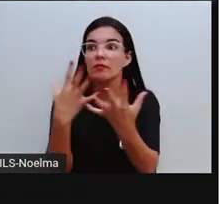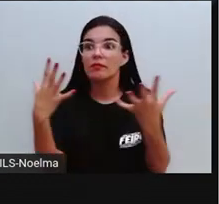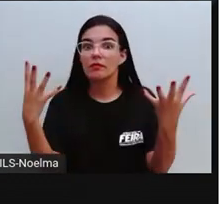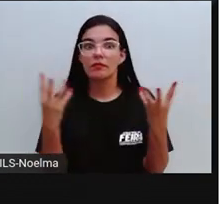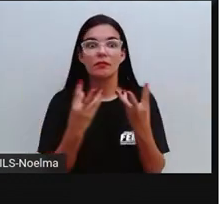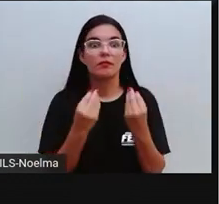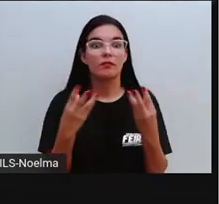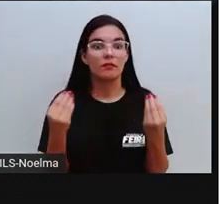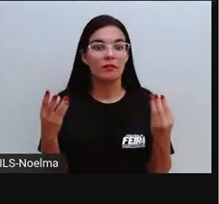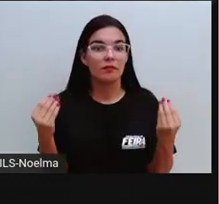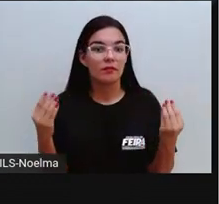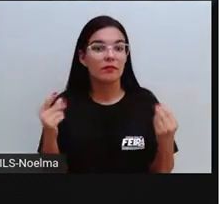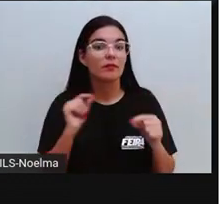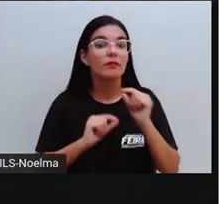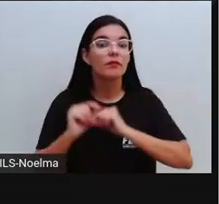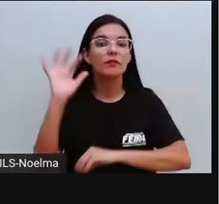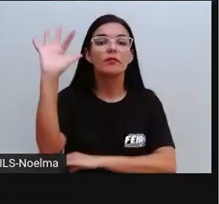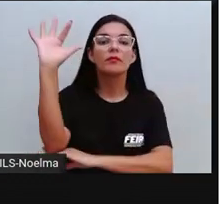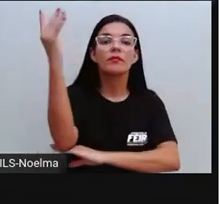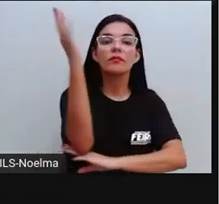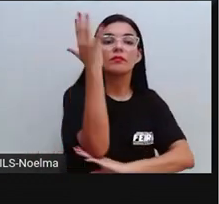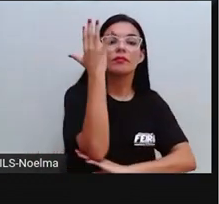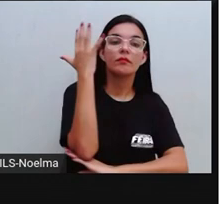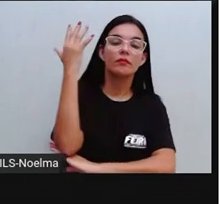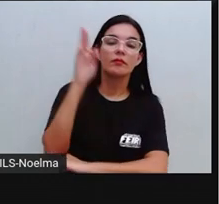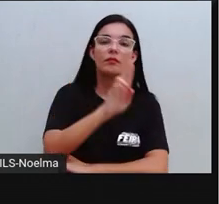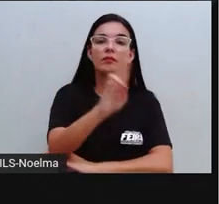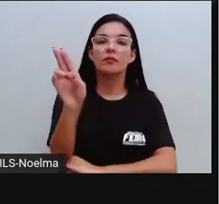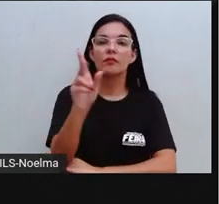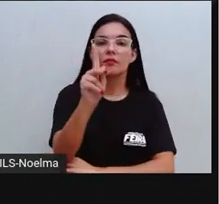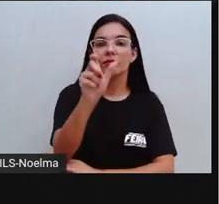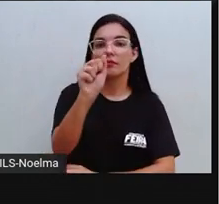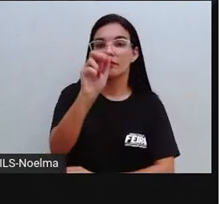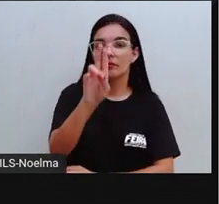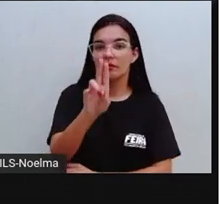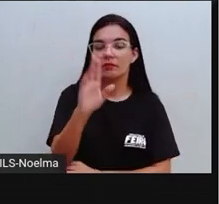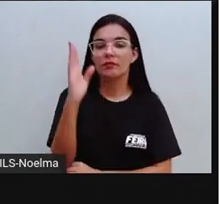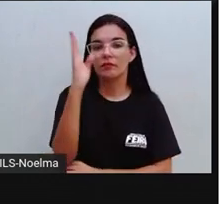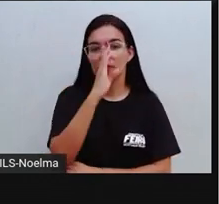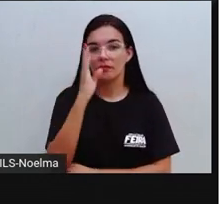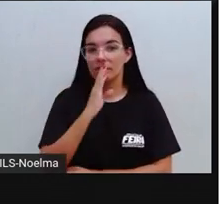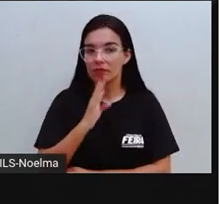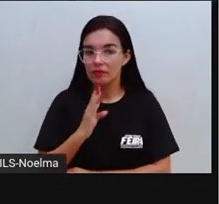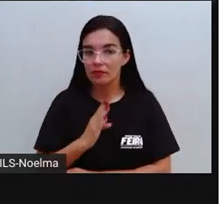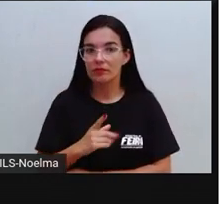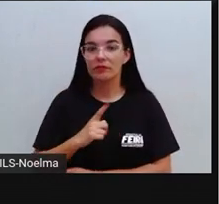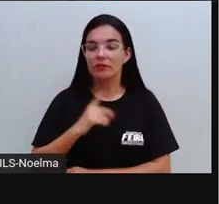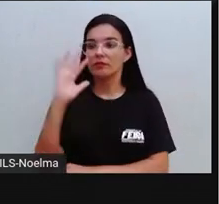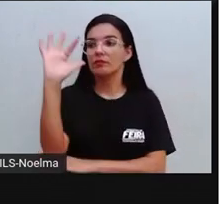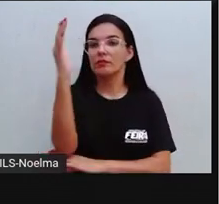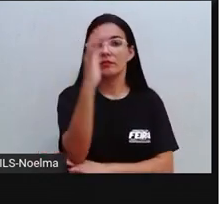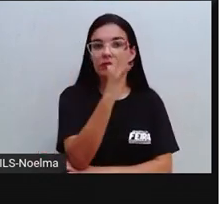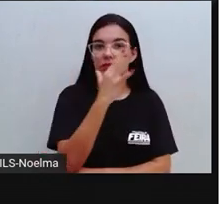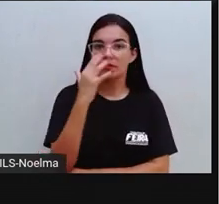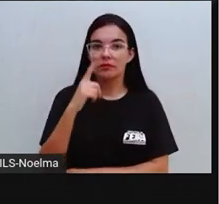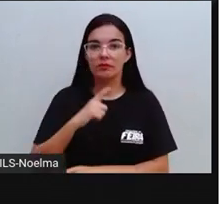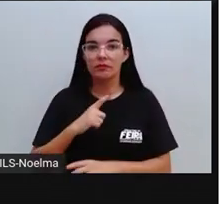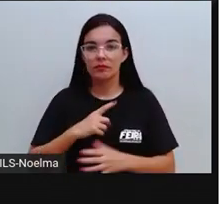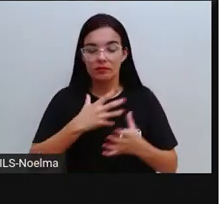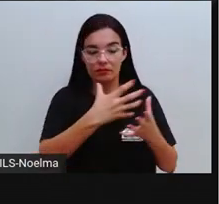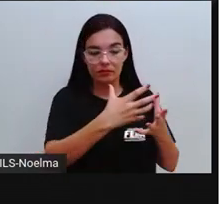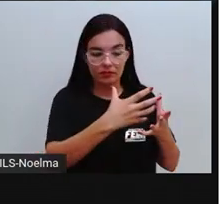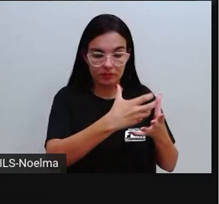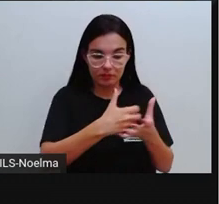quantidade, na realidade, né, de uma árvore chamada pau-Brasil, que é uma árvore que eles conseguem